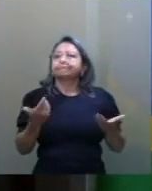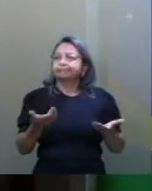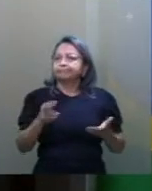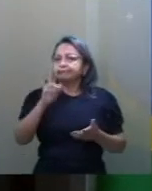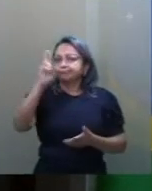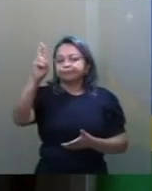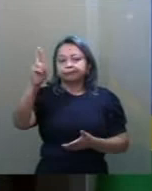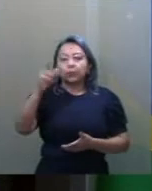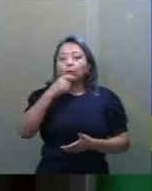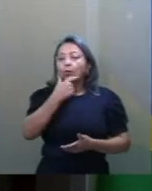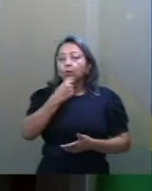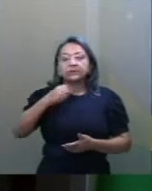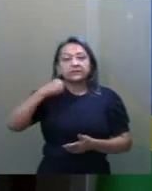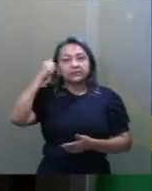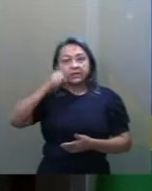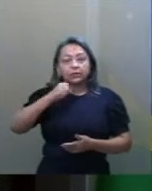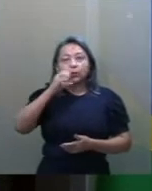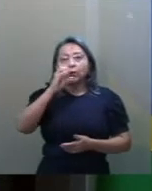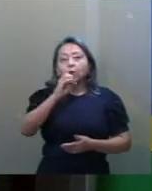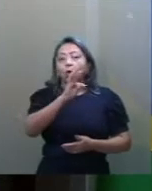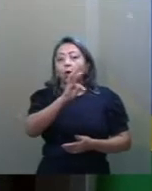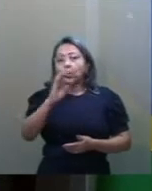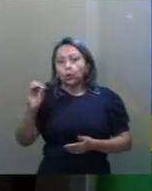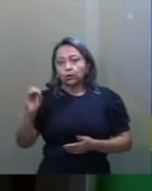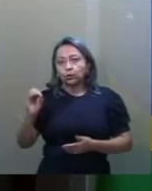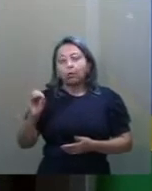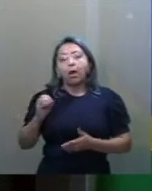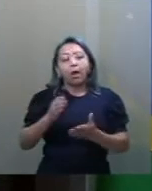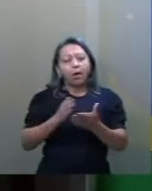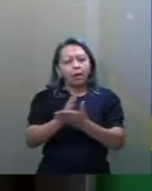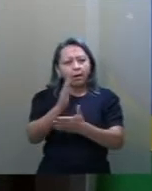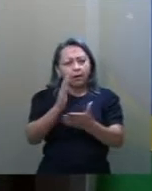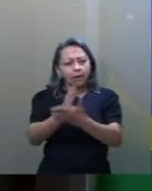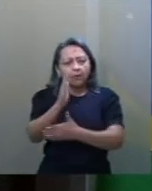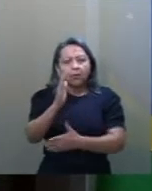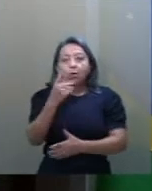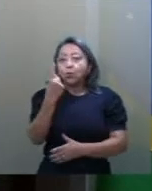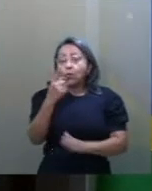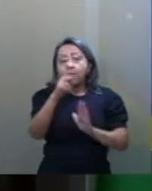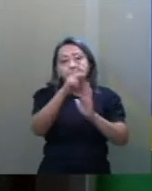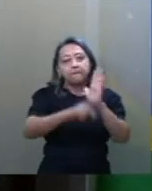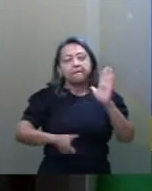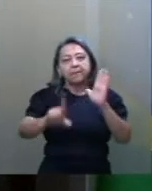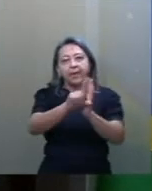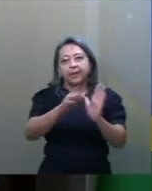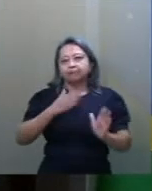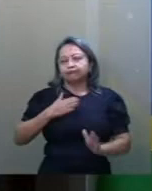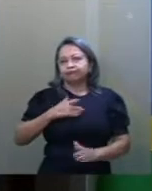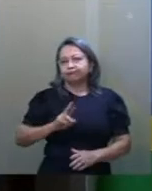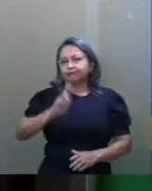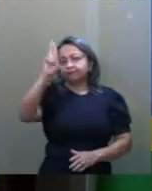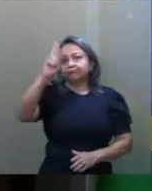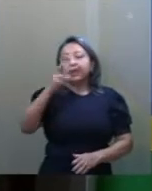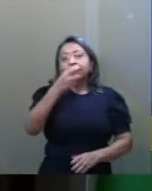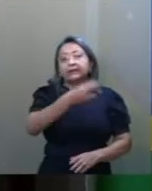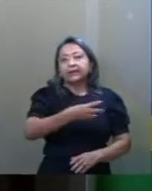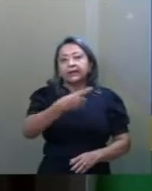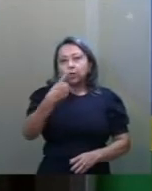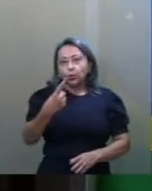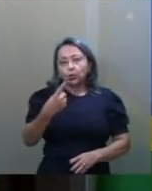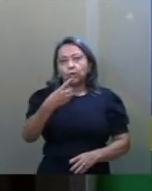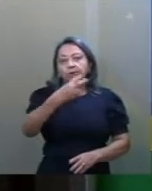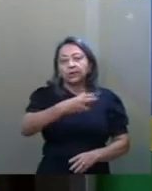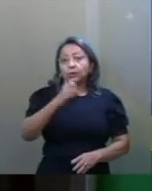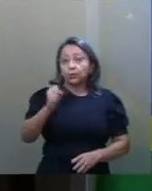do senador Iota Lencar, aprovação de um PL de minha autoria, 3188, relatado